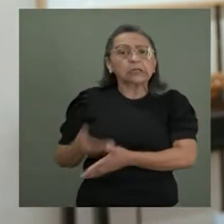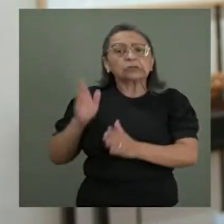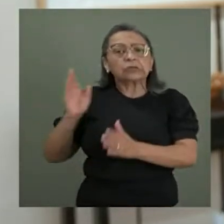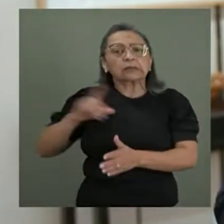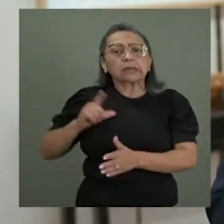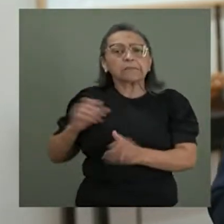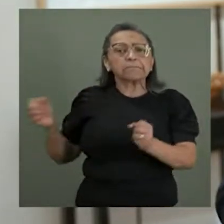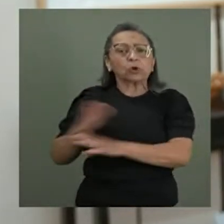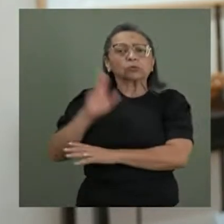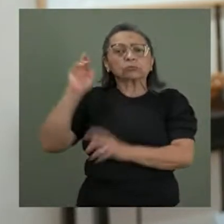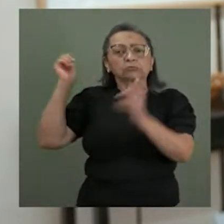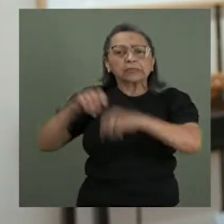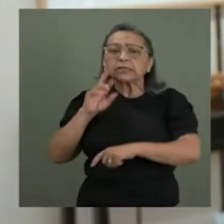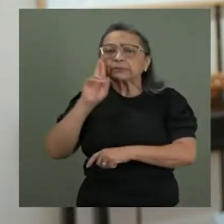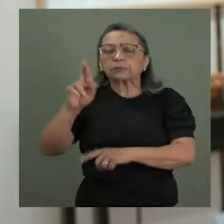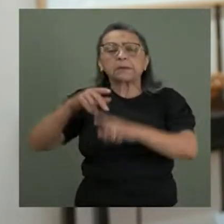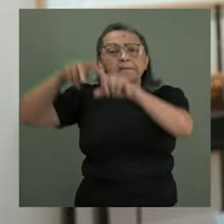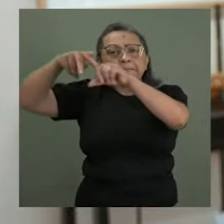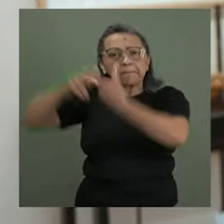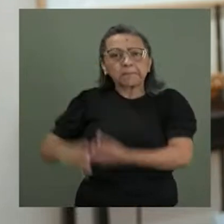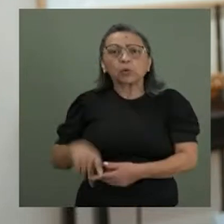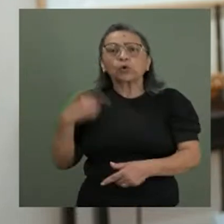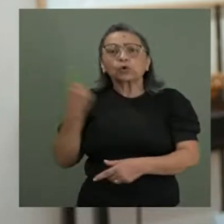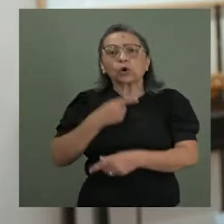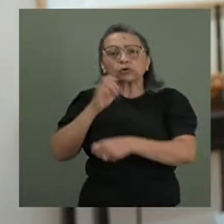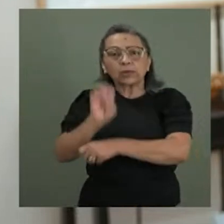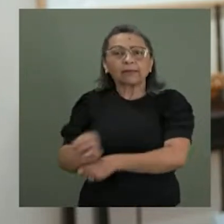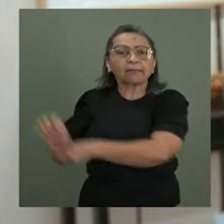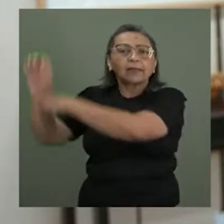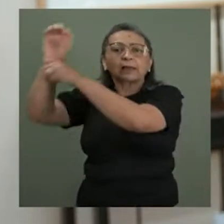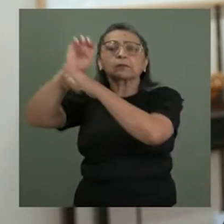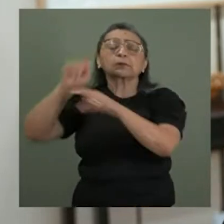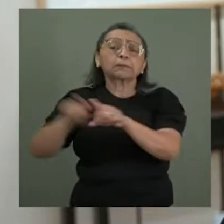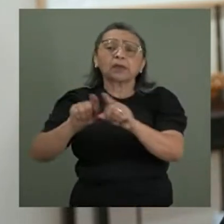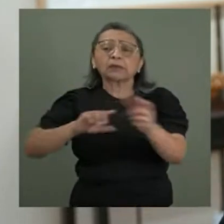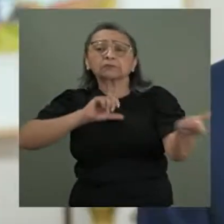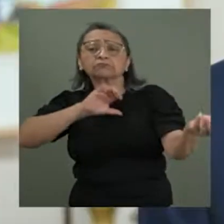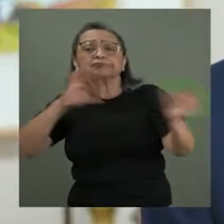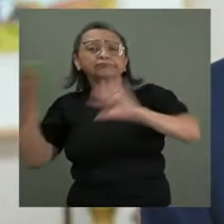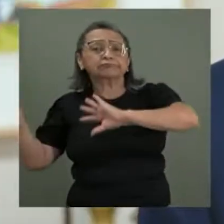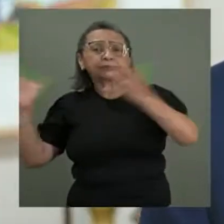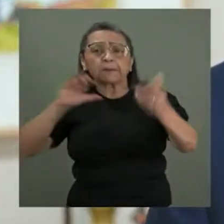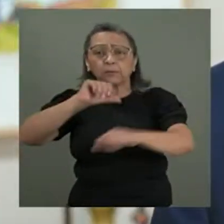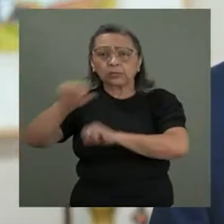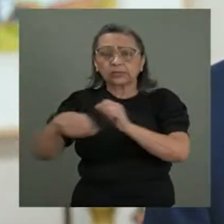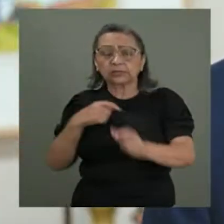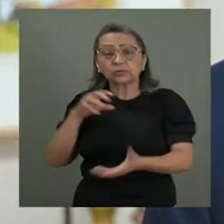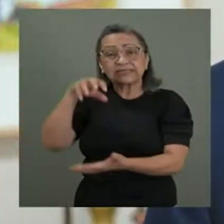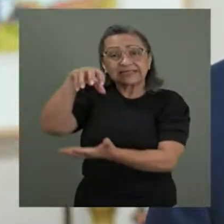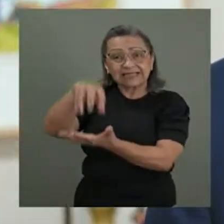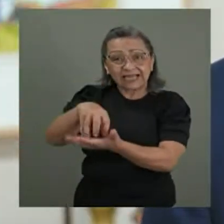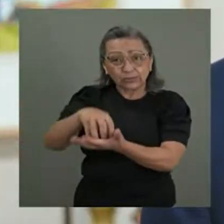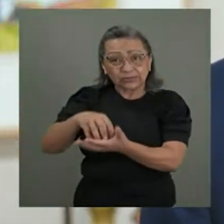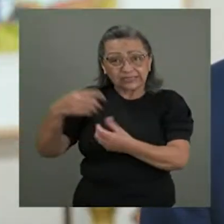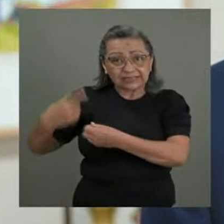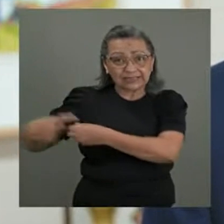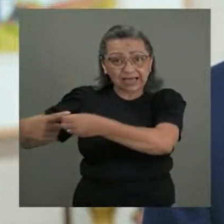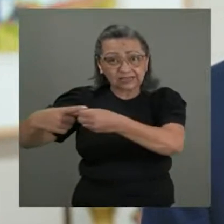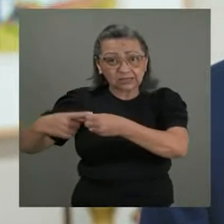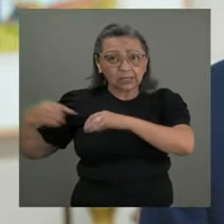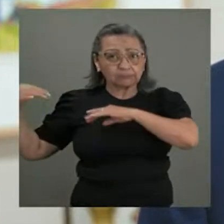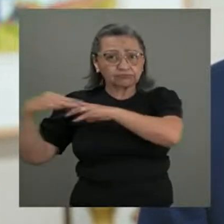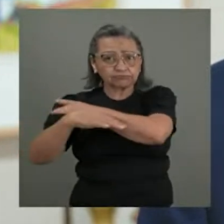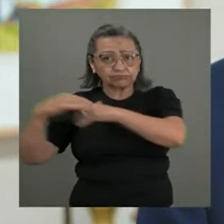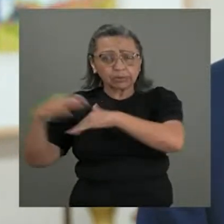resposta de nossos territórios às mudanças do clima. Nos centros urbanos, precisamos